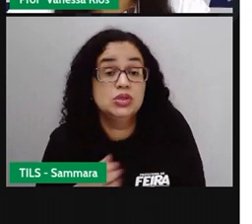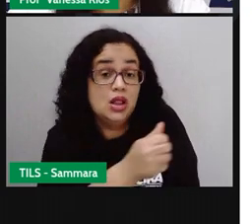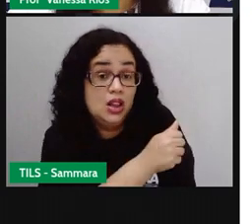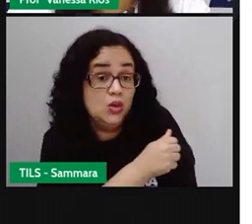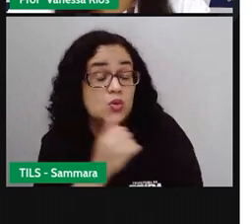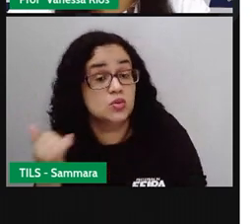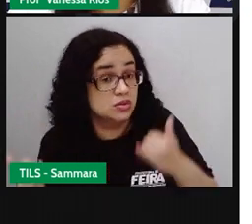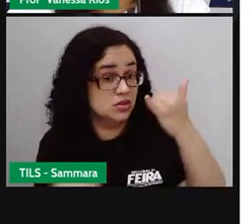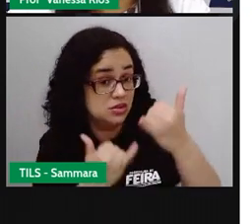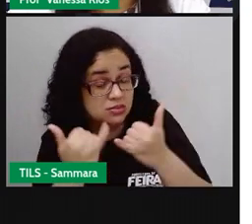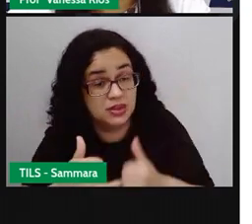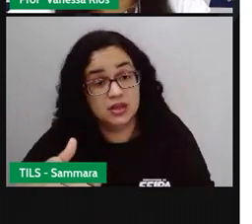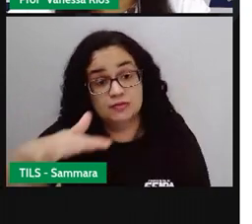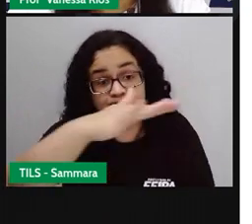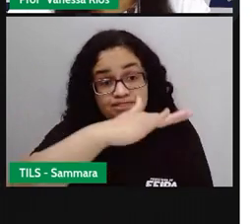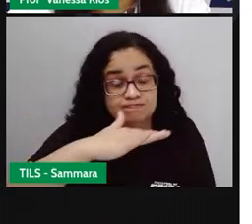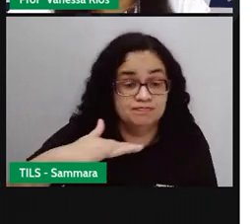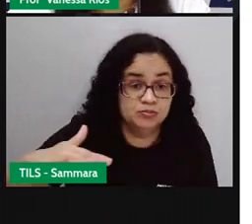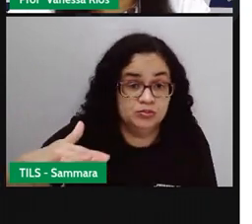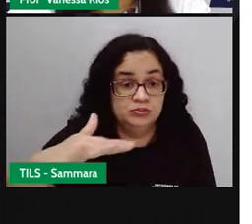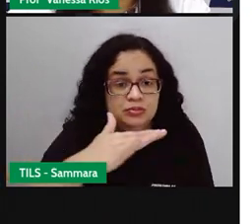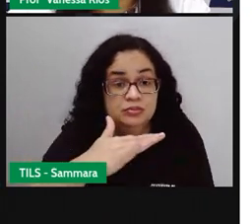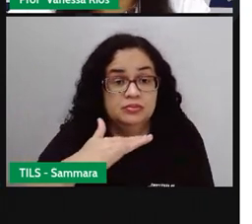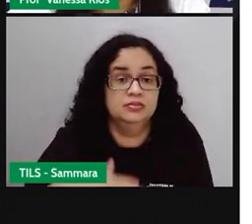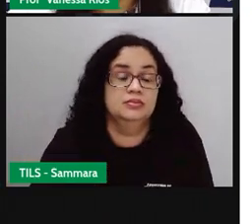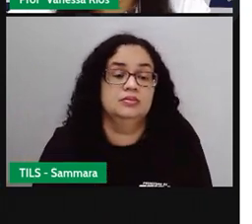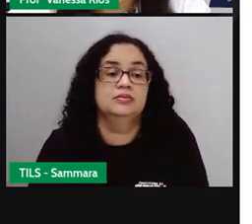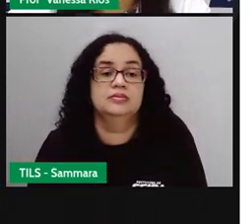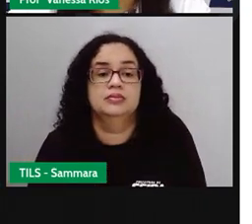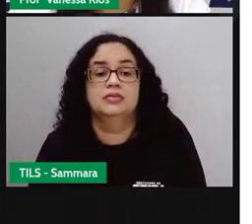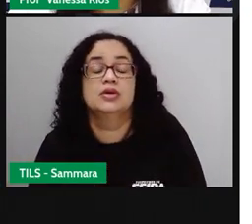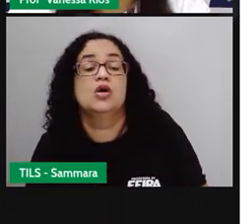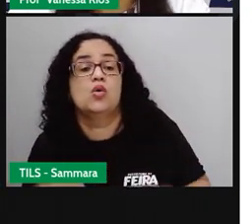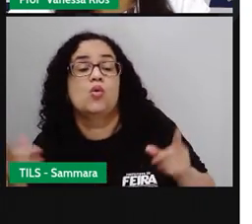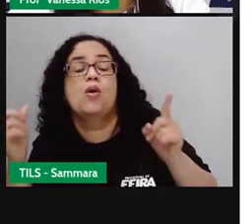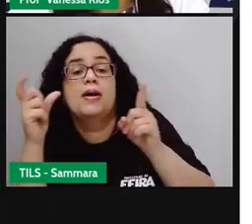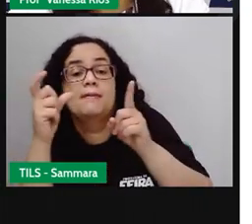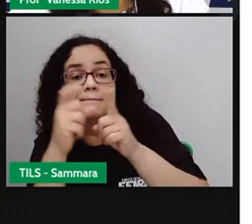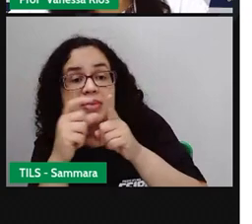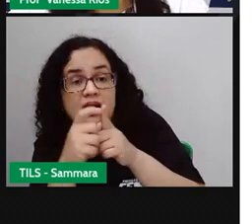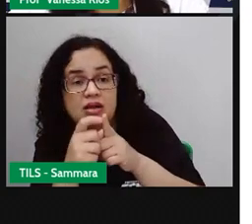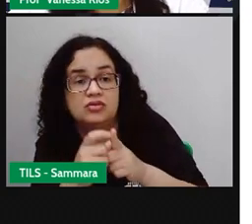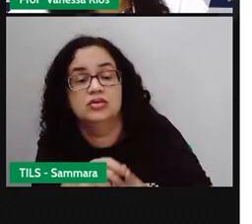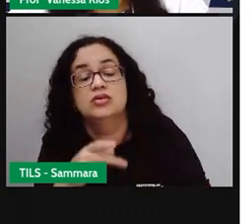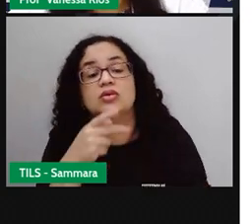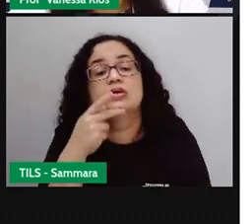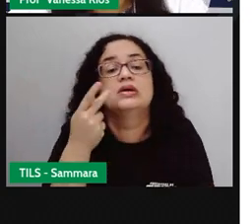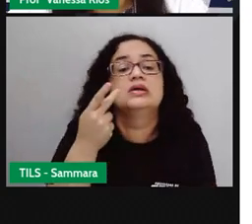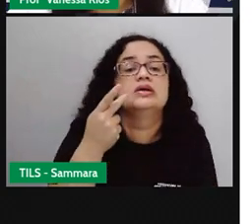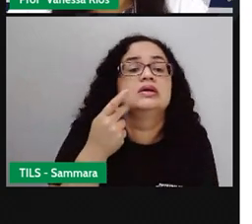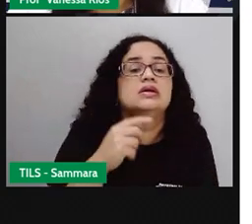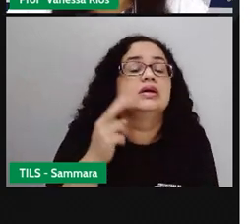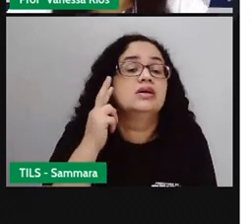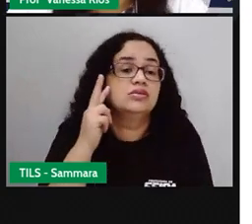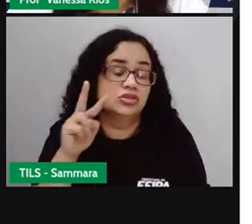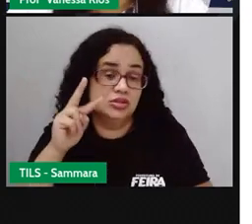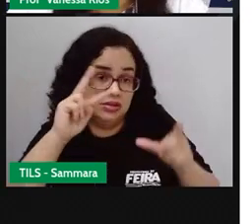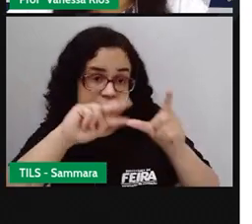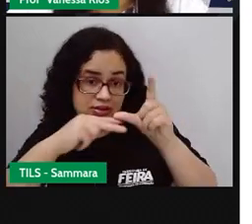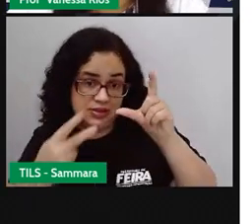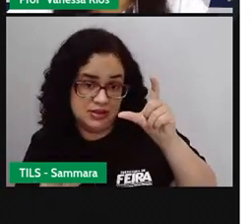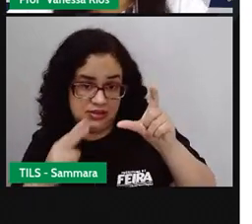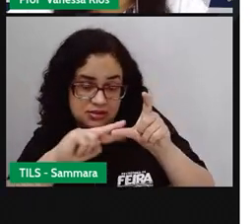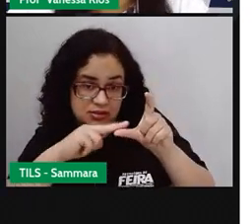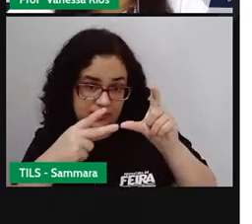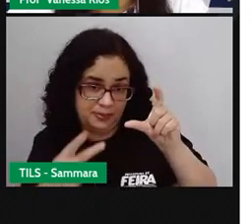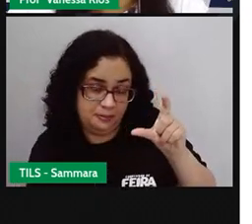alunos brincarão no pátio. Qual a palavra aí que está indicando a ação e que a gente vai classificar,